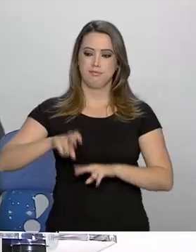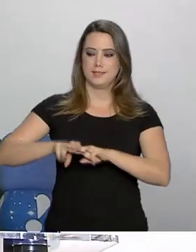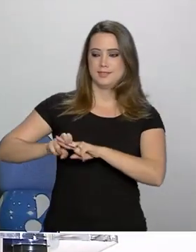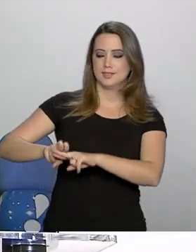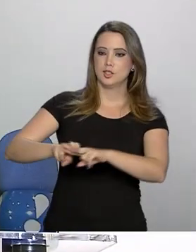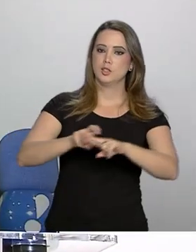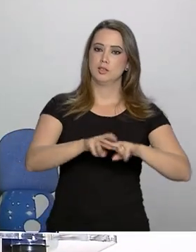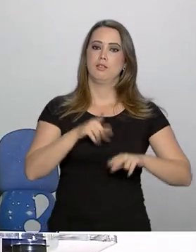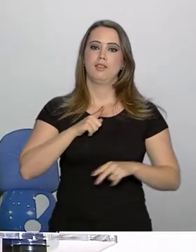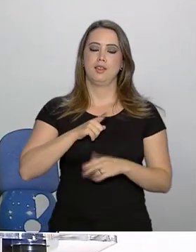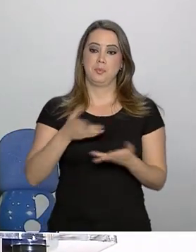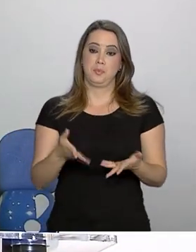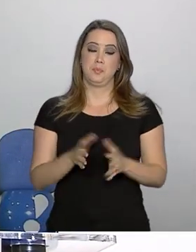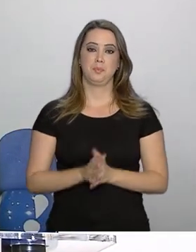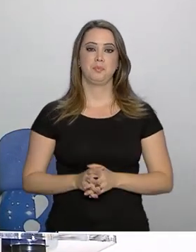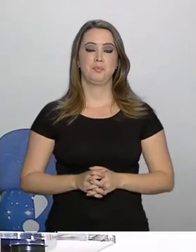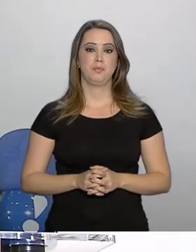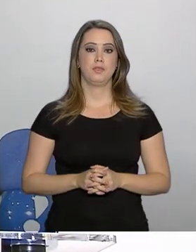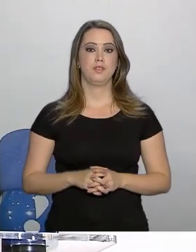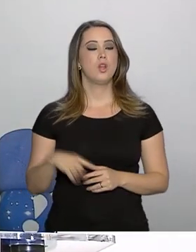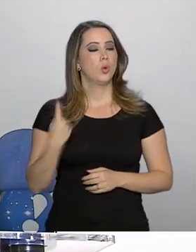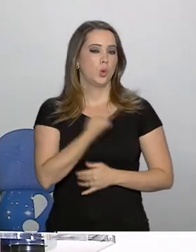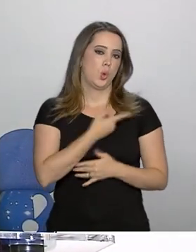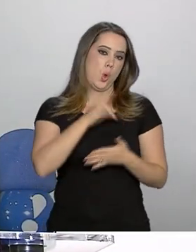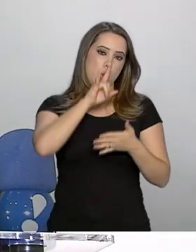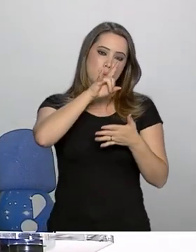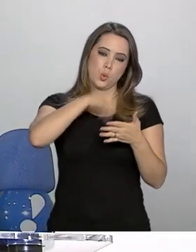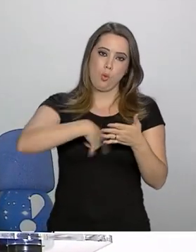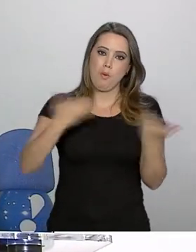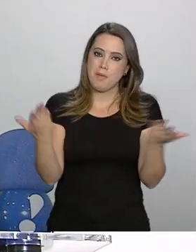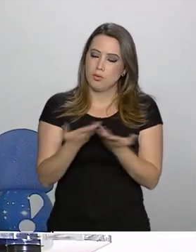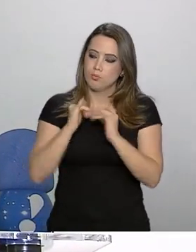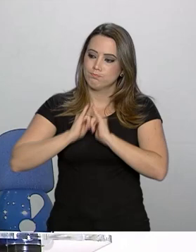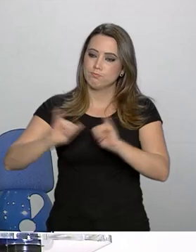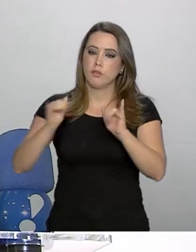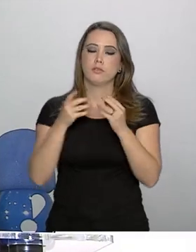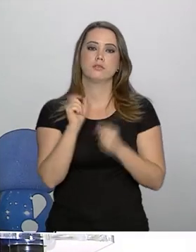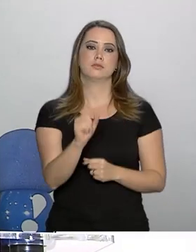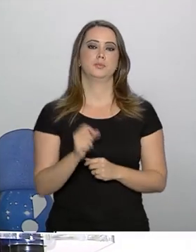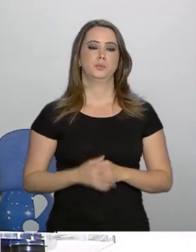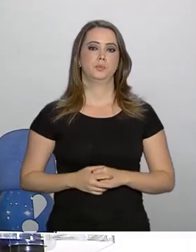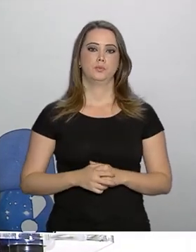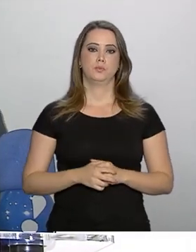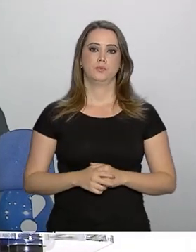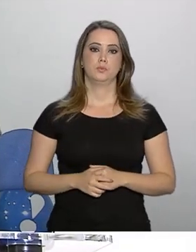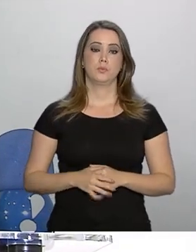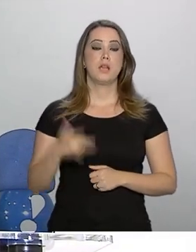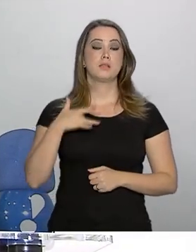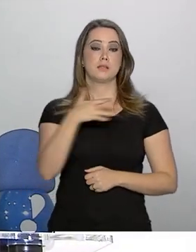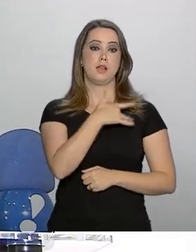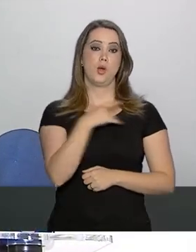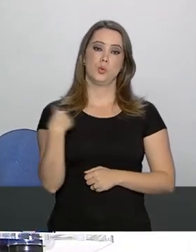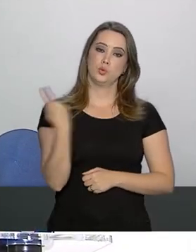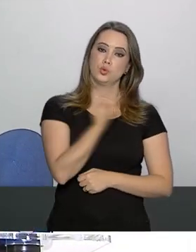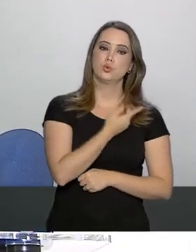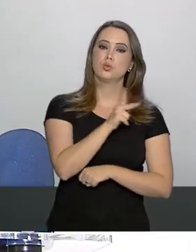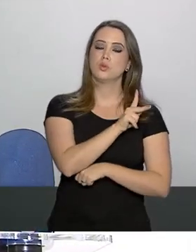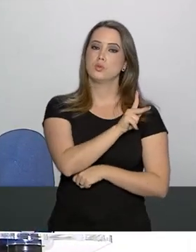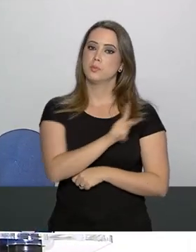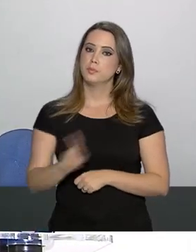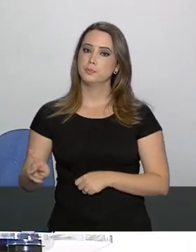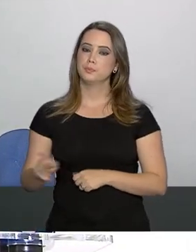Bem pessoal, vamos ao nosso boletim de hoje. Sobre o estado de saúde do nosso presidente.